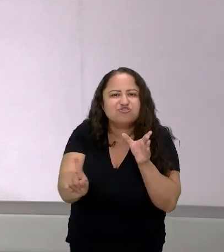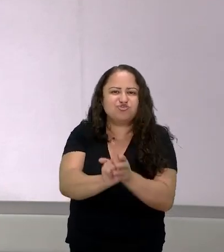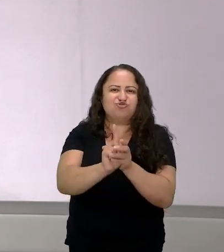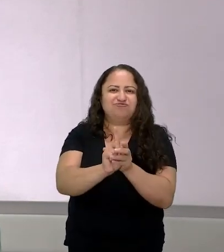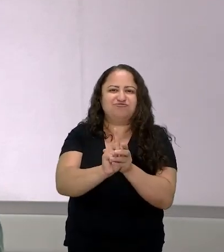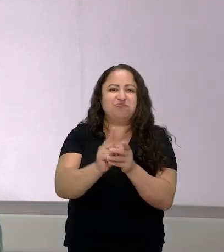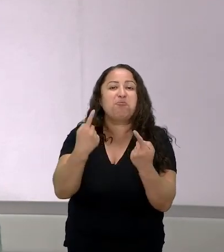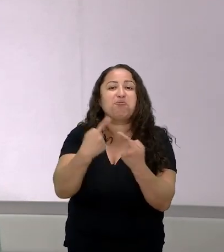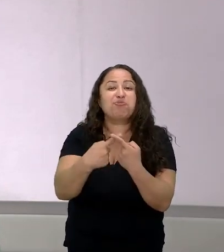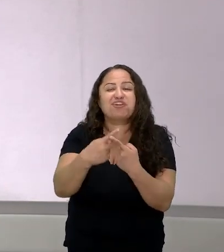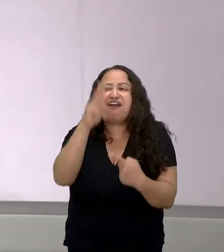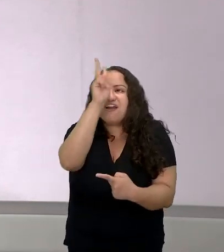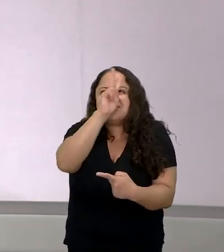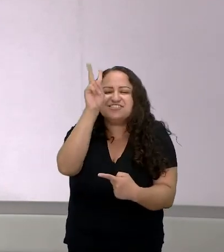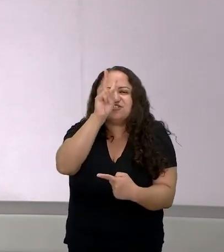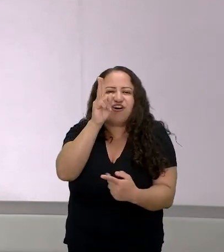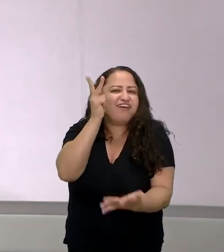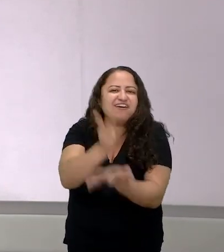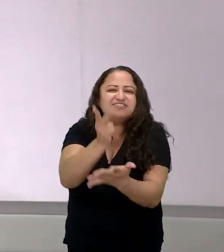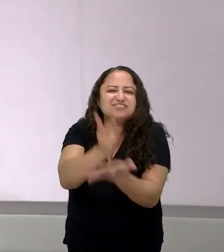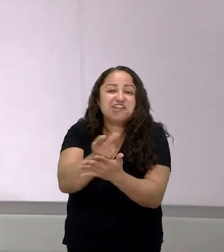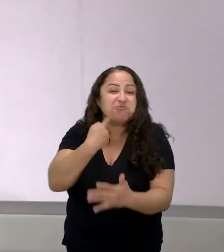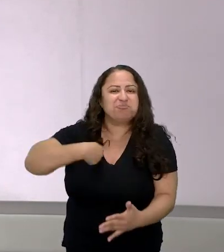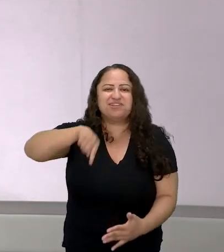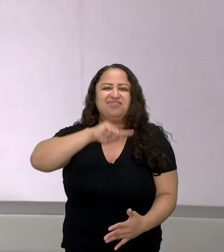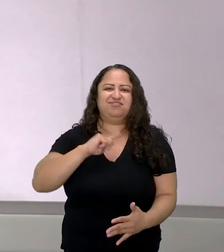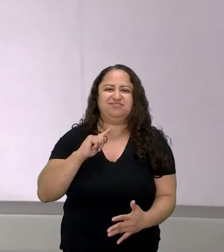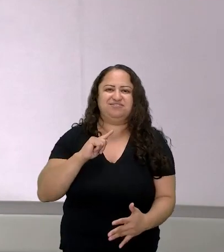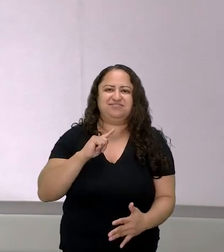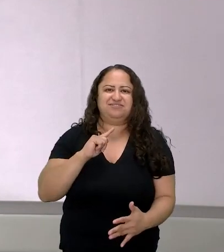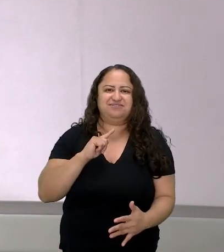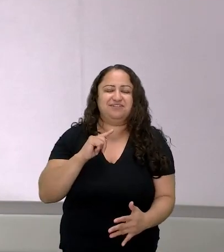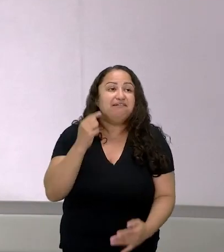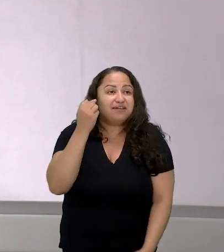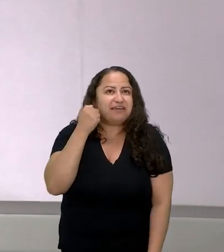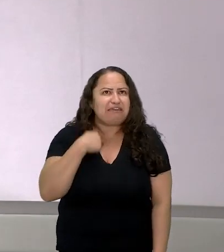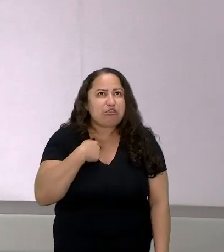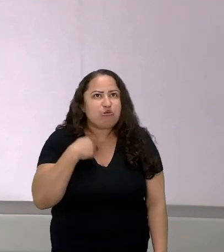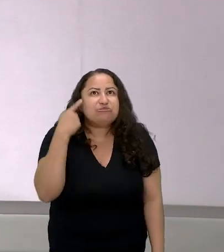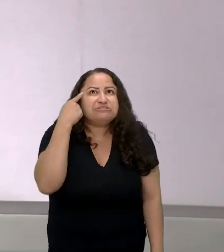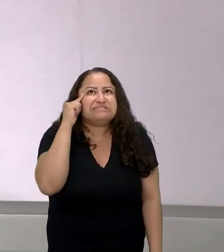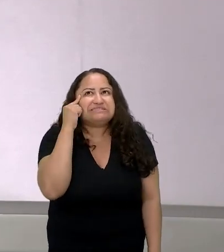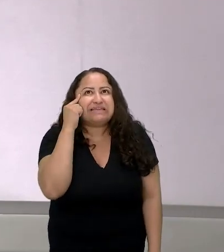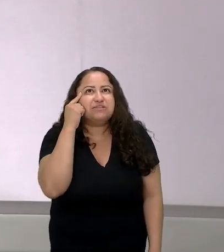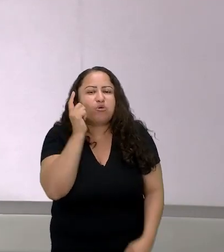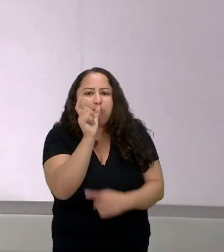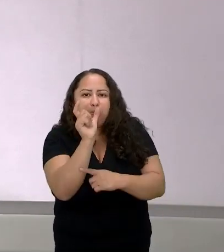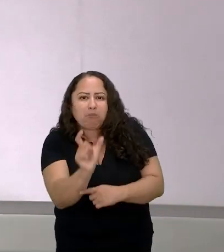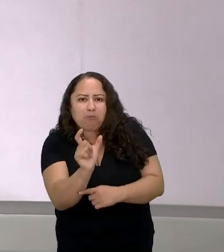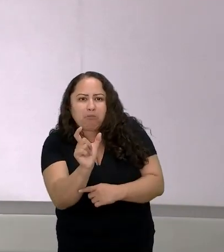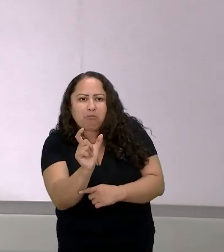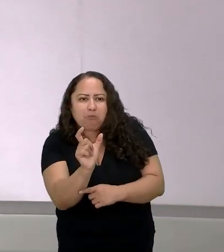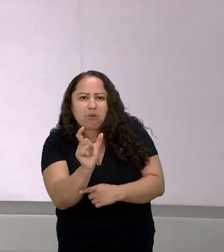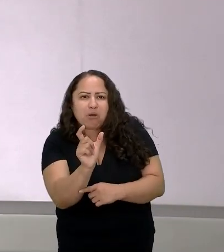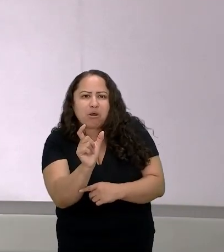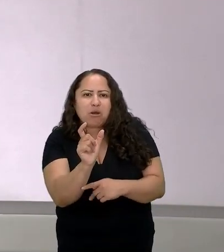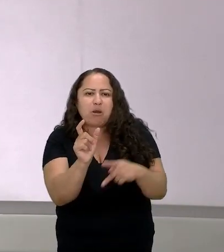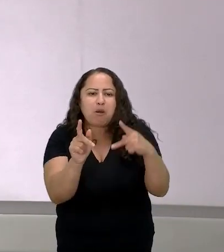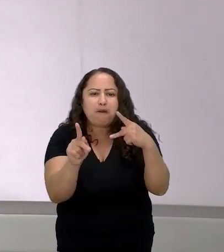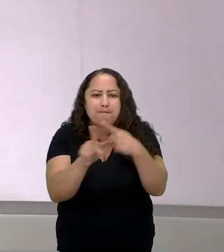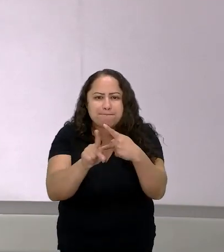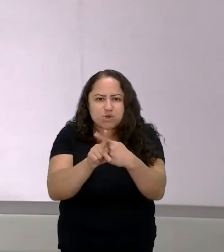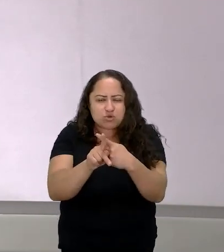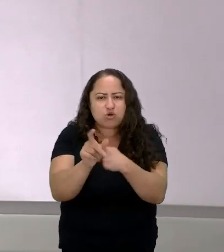continua em nós então eu entendo que a partir do momento que eu tenho esse pronome em primeira pessoa eu